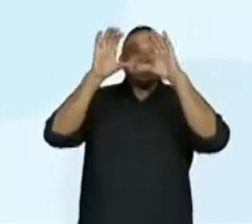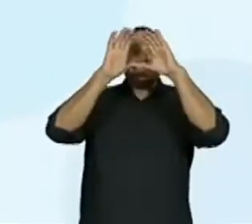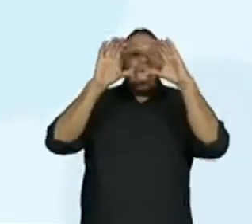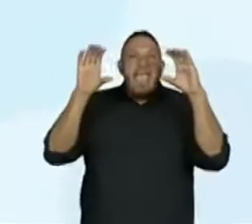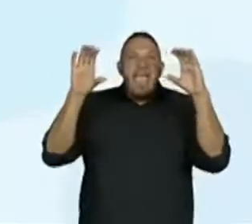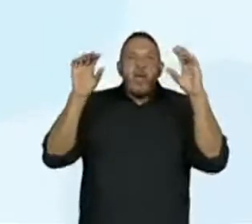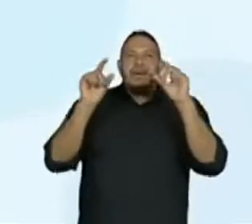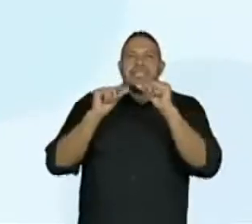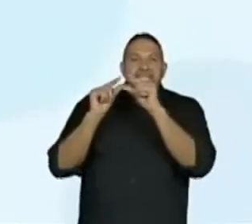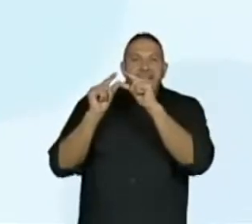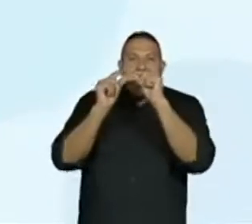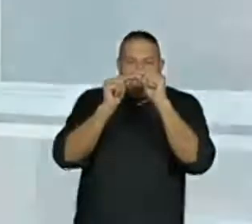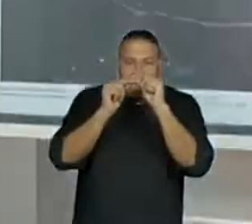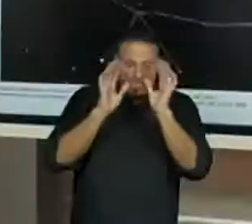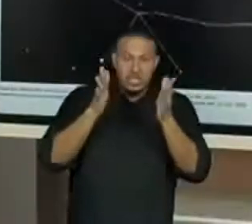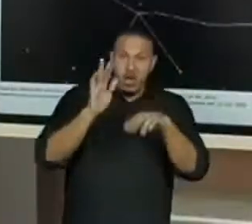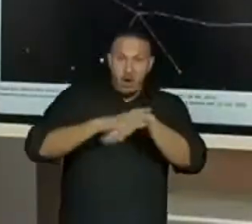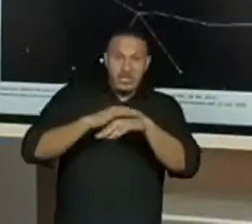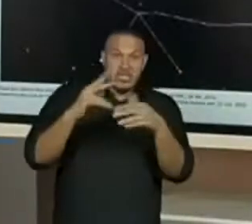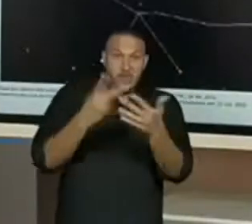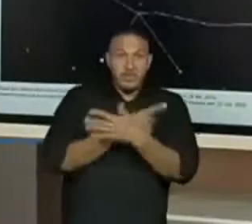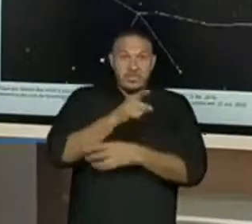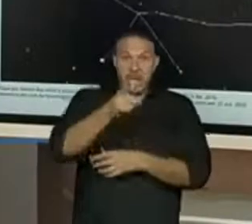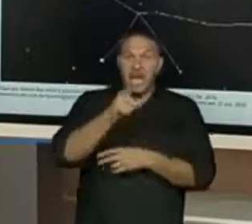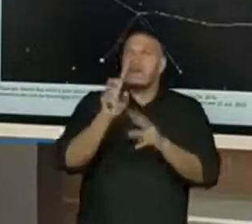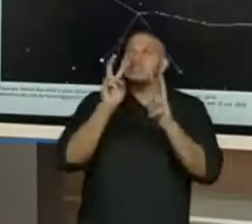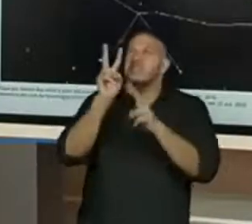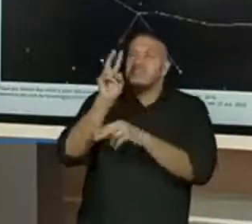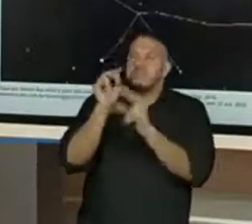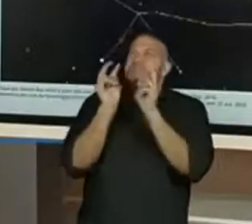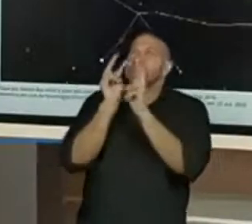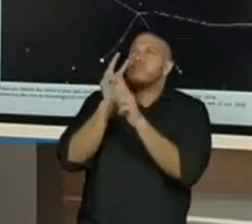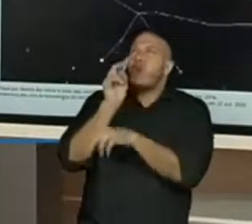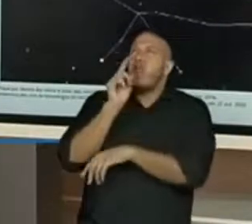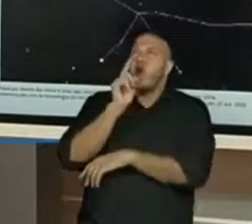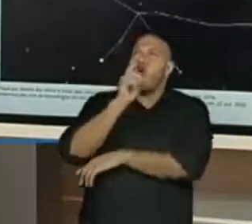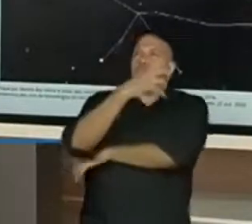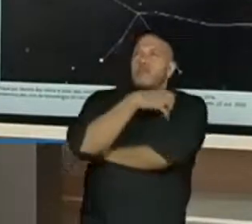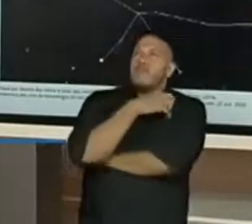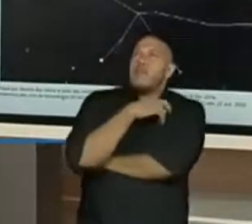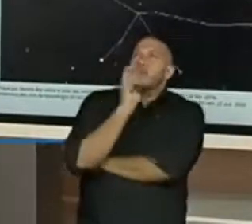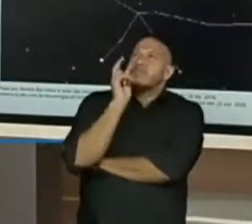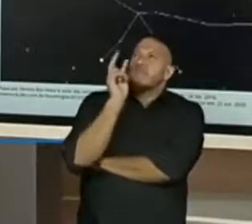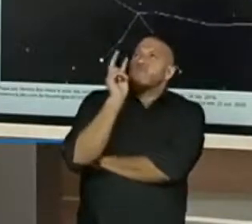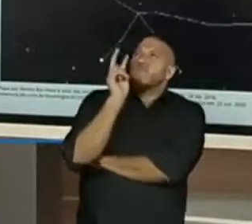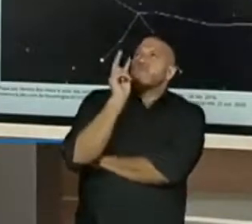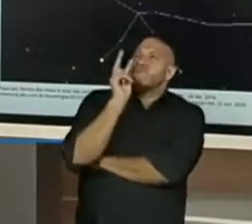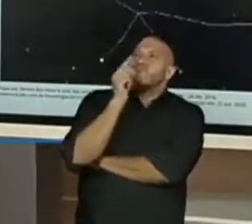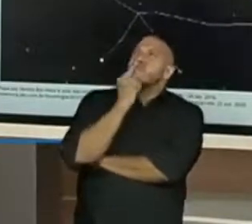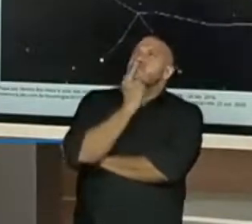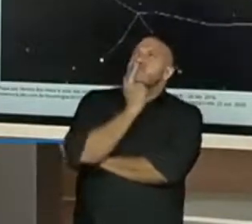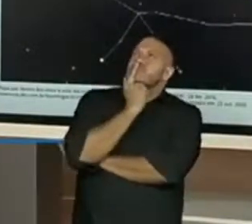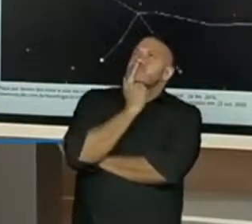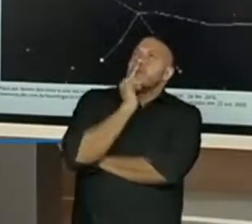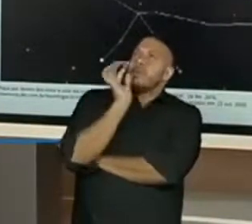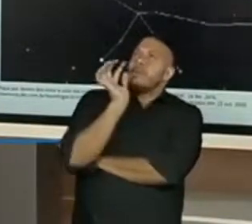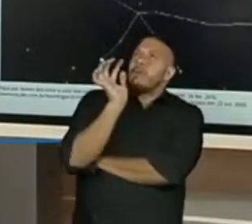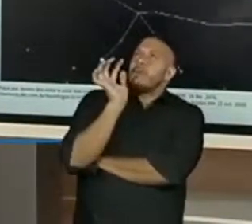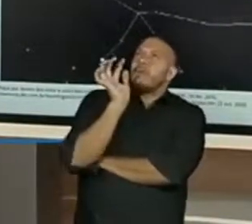e as estrelas quando você quando isso foi possível com tanto rigor de maneira que você consiga mapear o